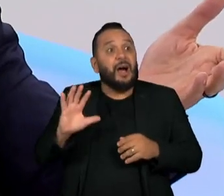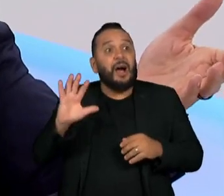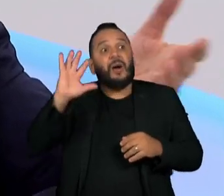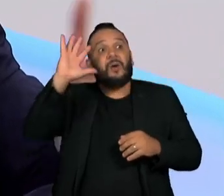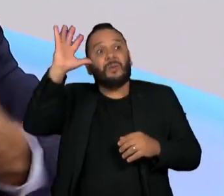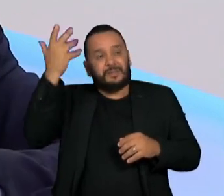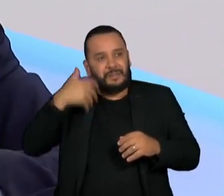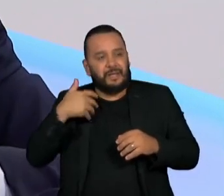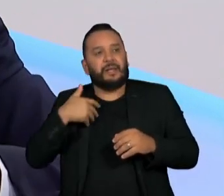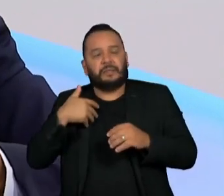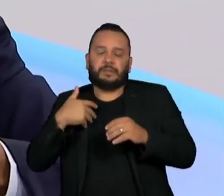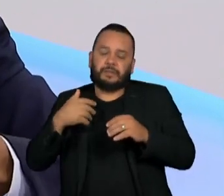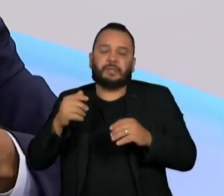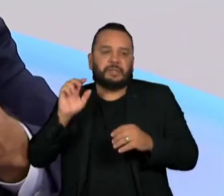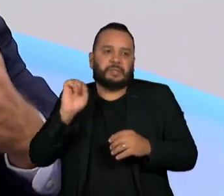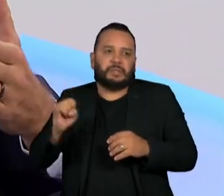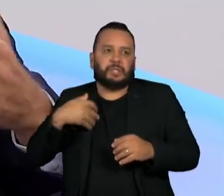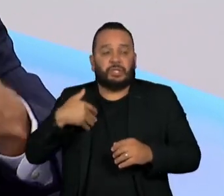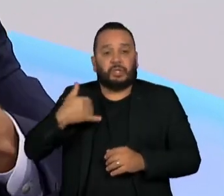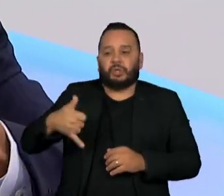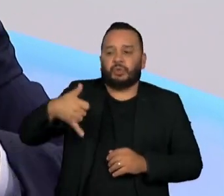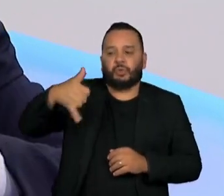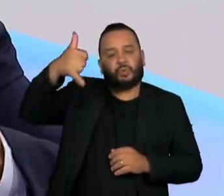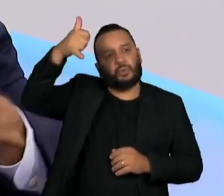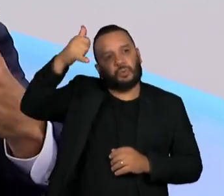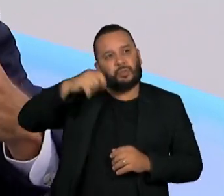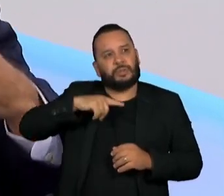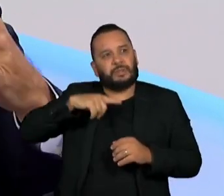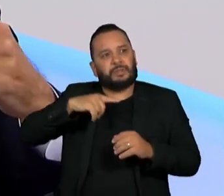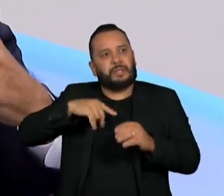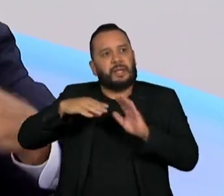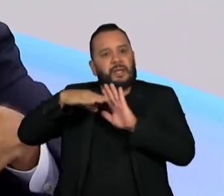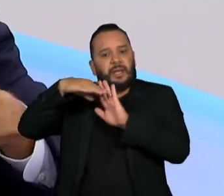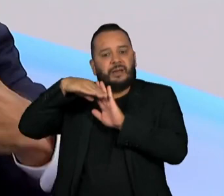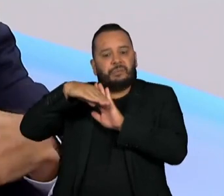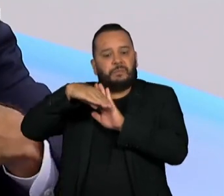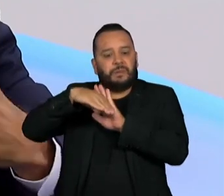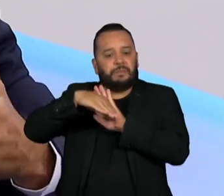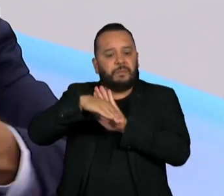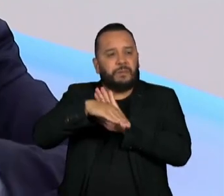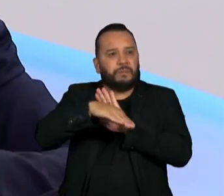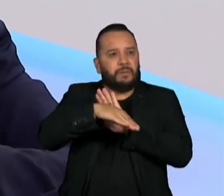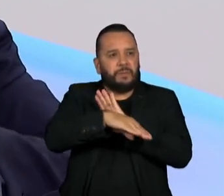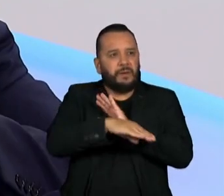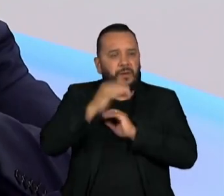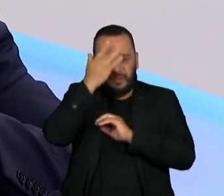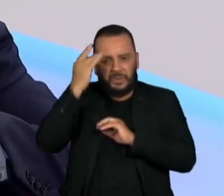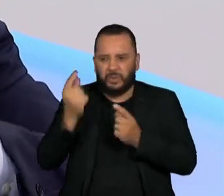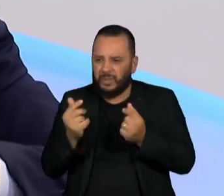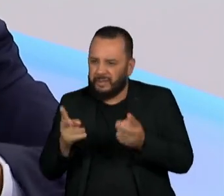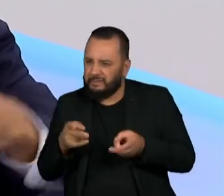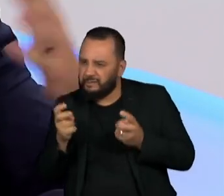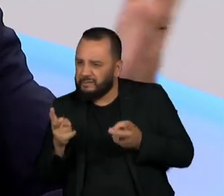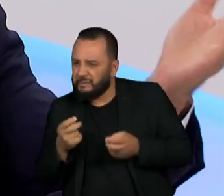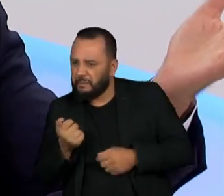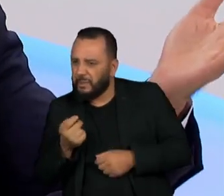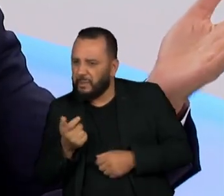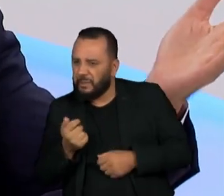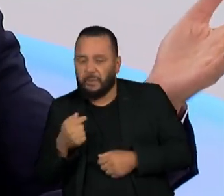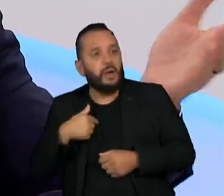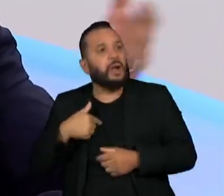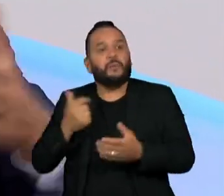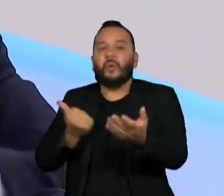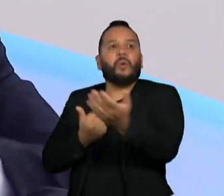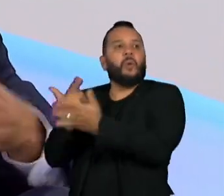para o câmbio. Então, se a curva de juros está artificialmente baixa comparado com o que as pessoas acham que é o risco naquele momento, elas vão